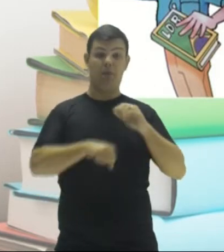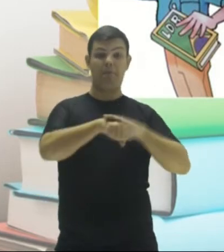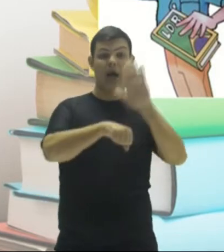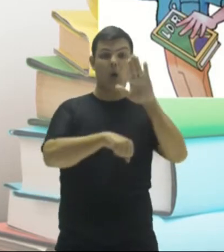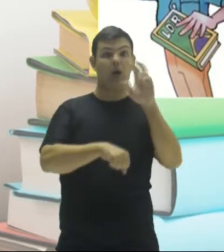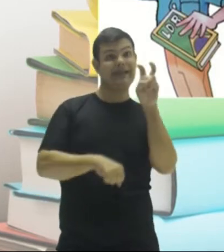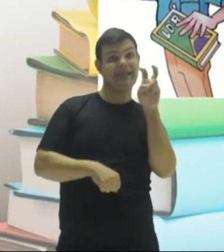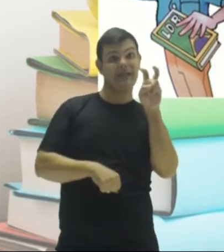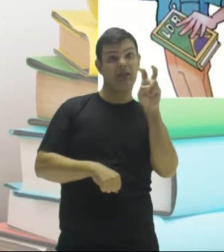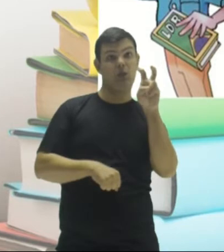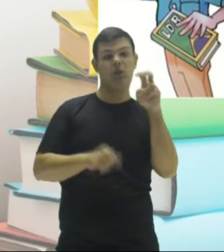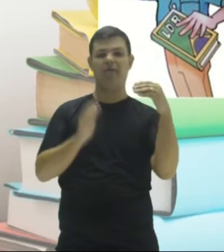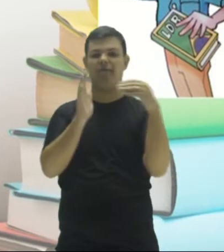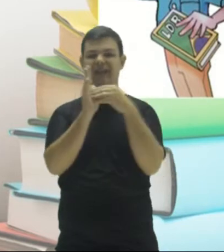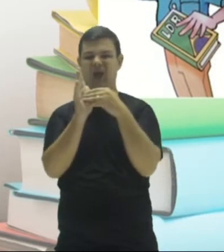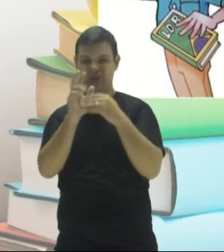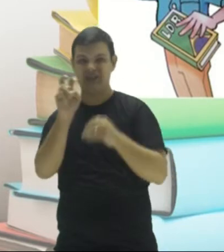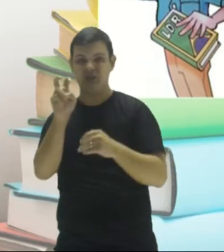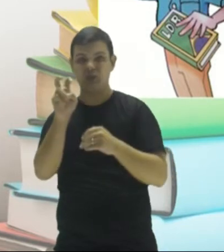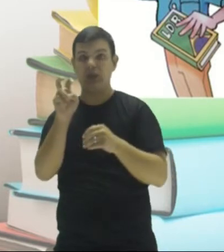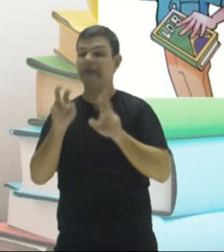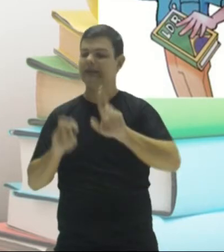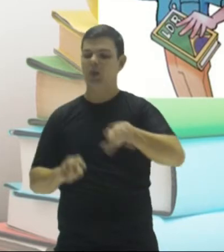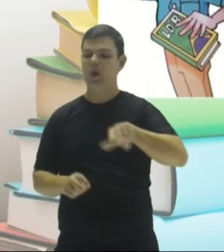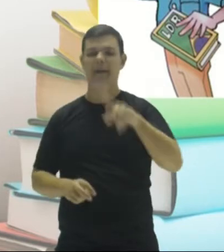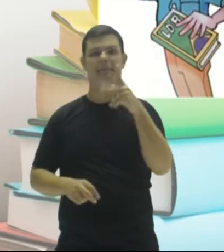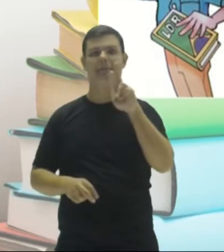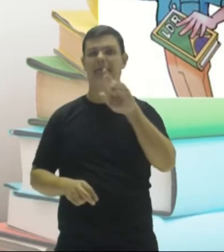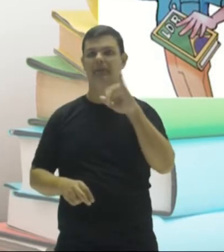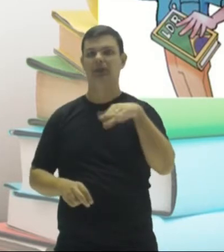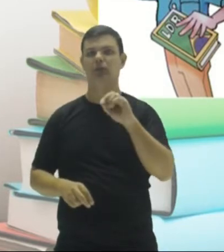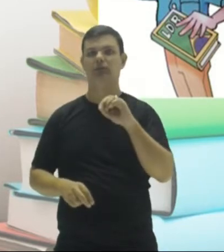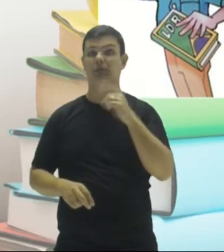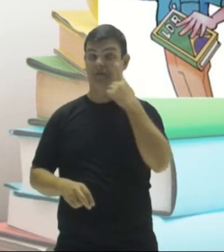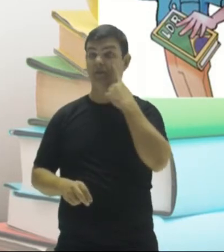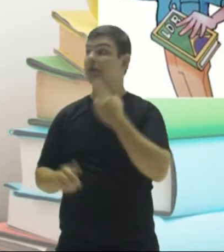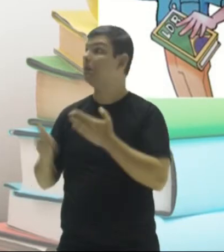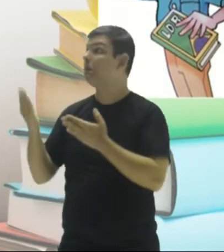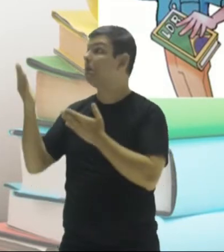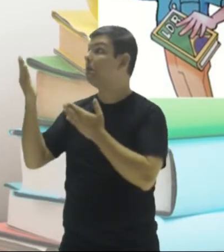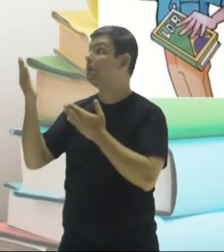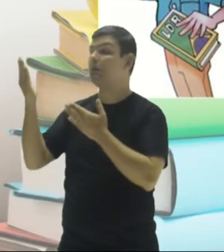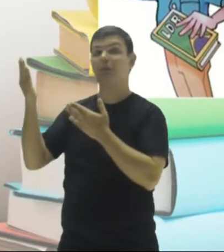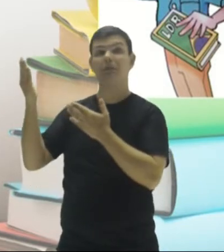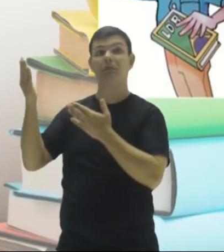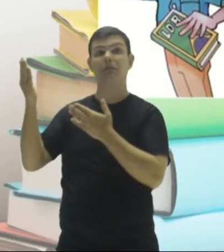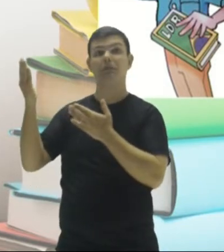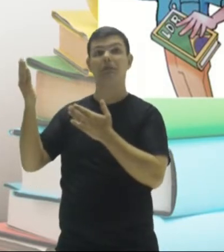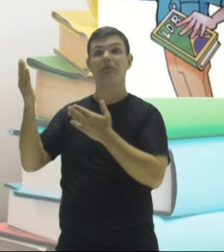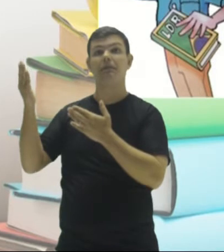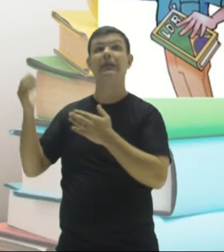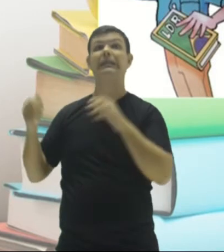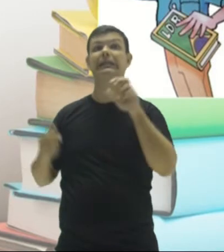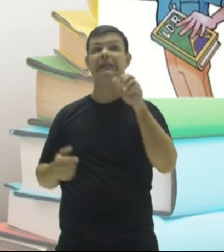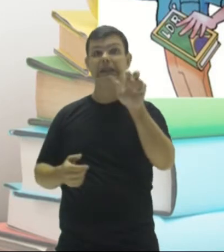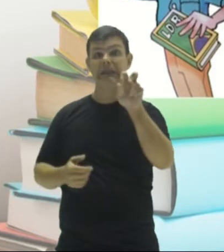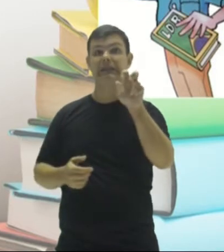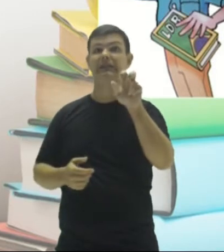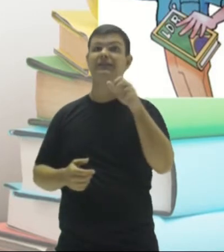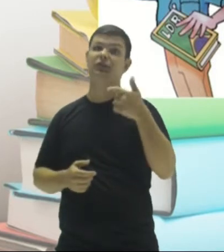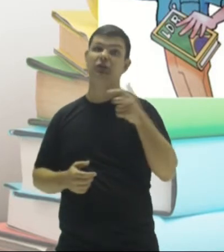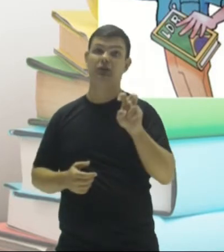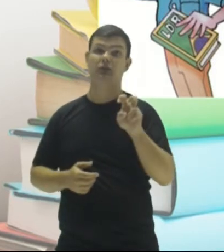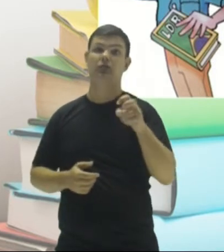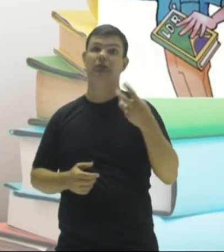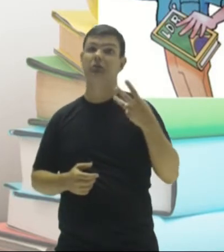e terminado em cinco, não são primos. Bora ver lá, pessoal. Aqui, olha aí. Quinze, vinte e cinco,